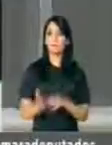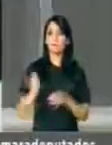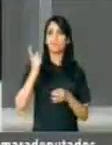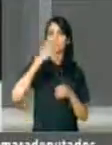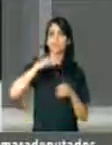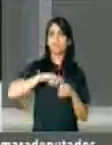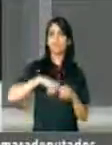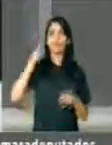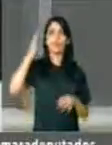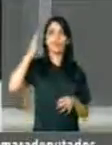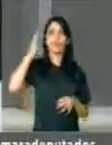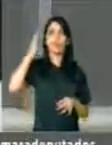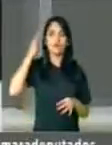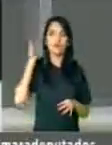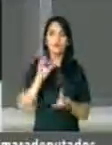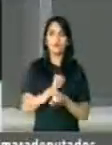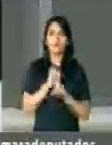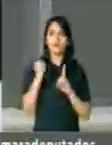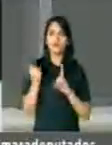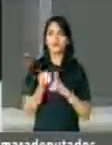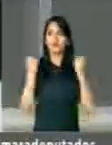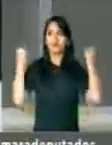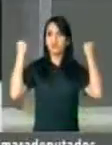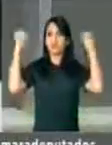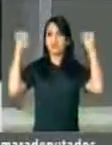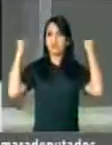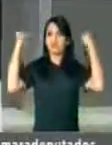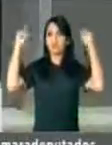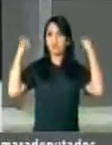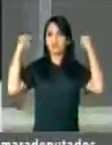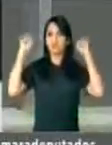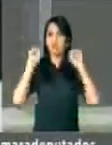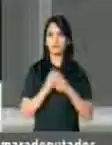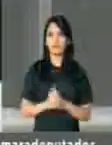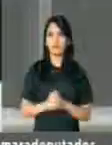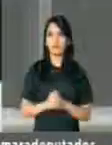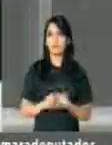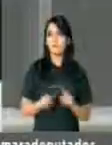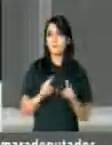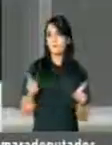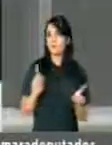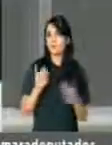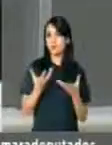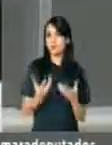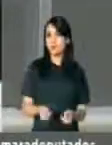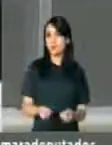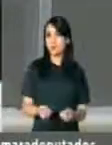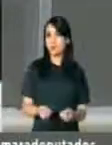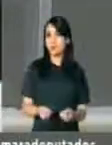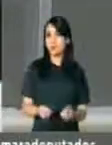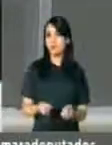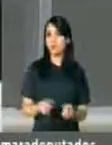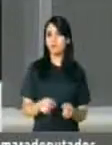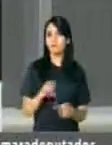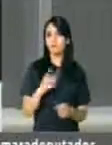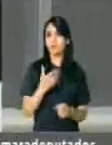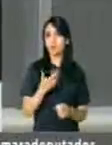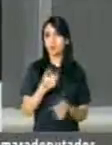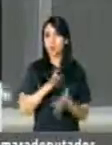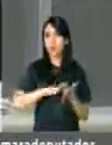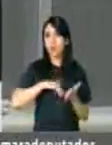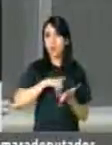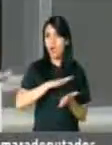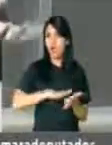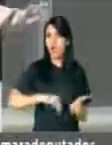sociologia, educação física e disseram não, resgatamos a arte e educação física.